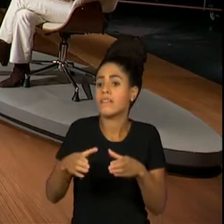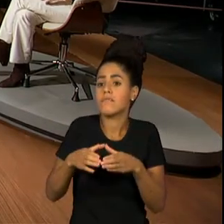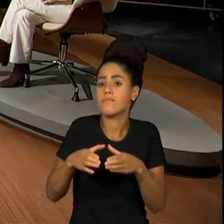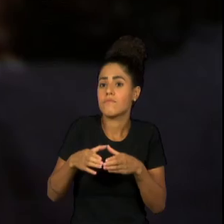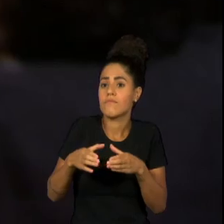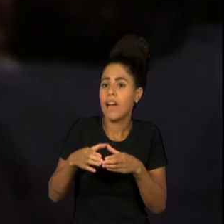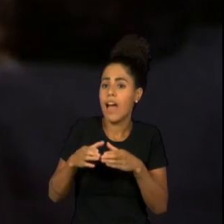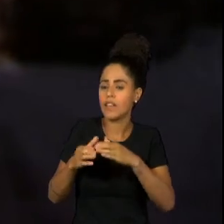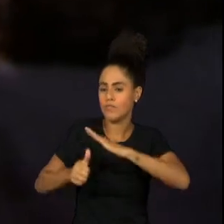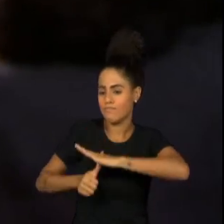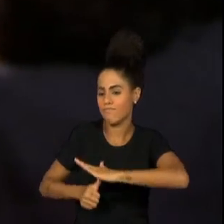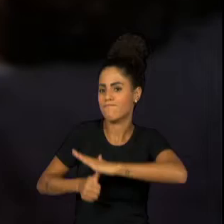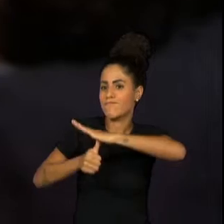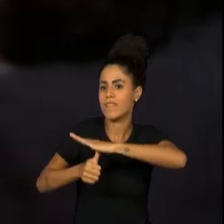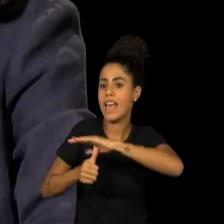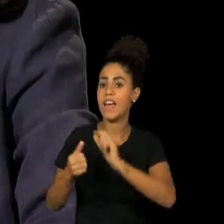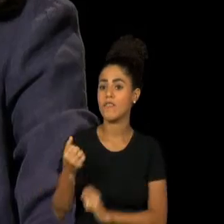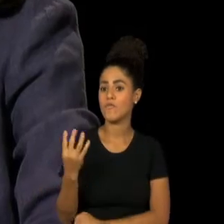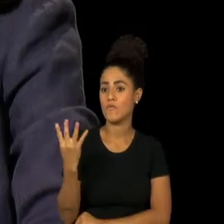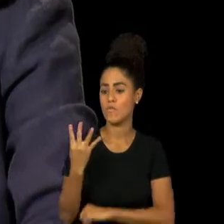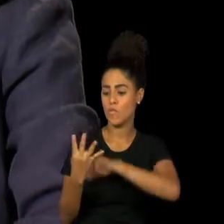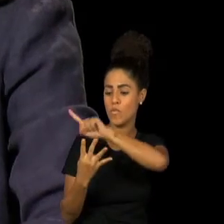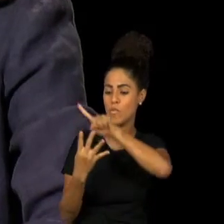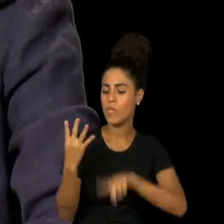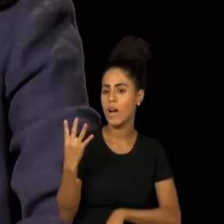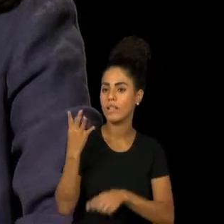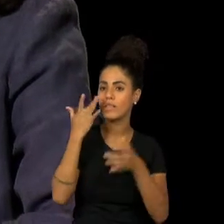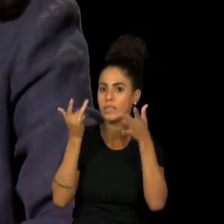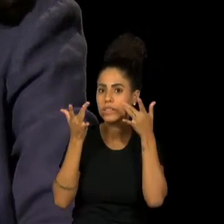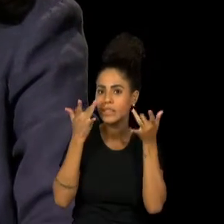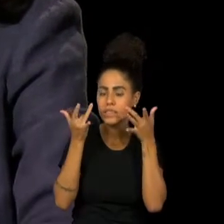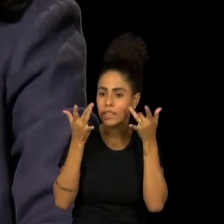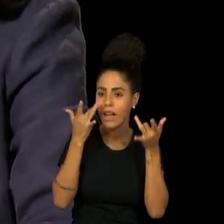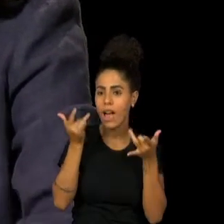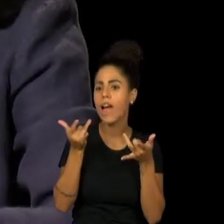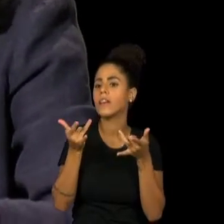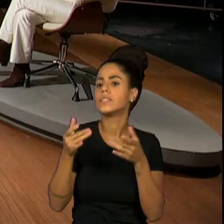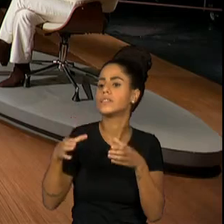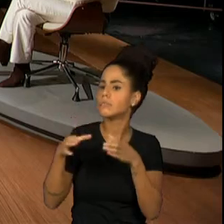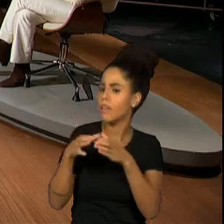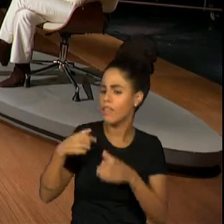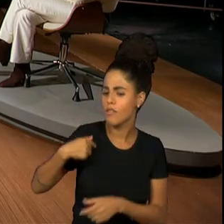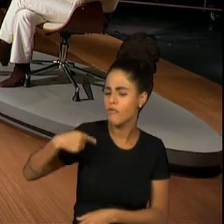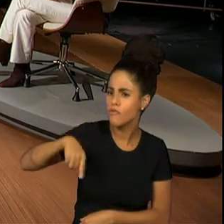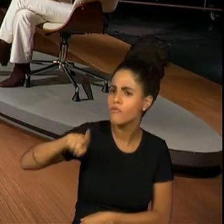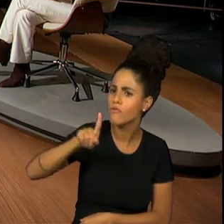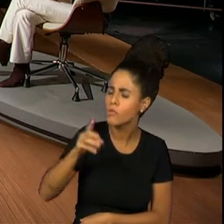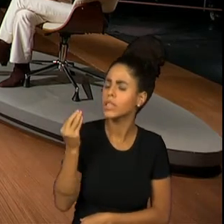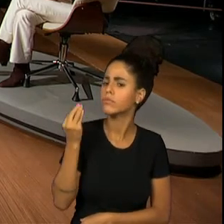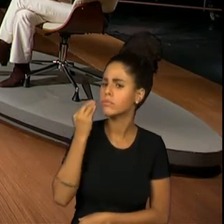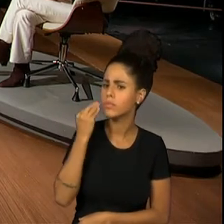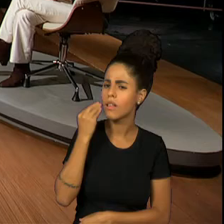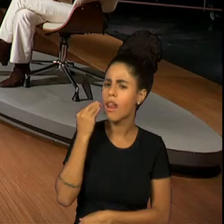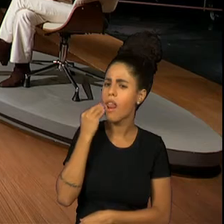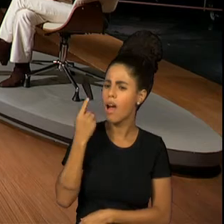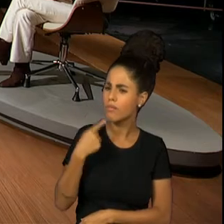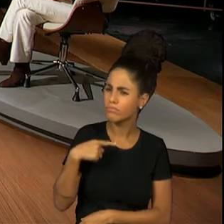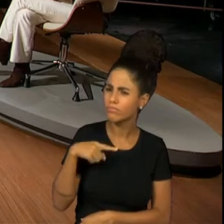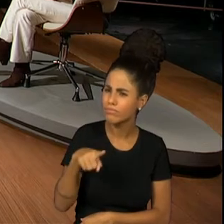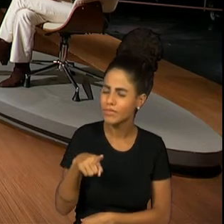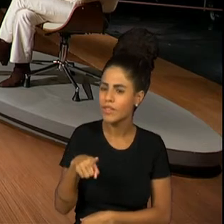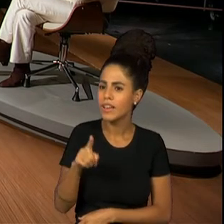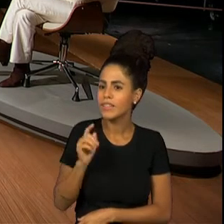Retorno, que eram quatro peças do Nelson. E estava precisando de uma atriz, e eu fui fazer o teste. E foi muito